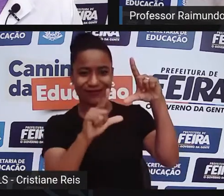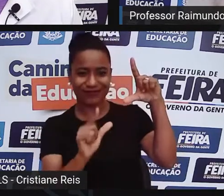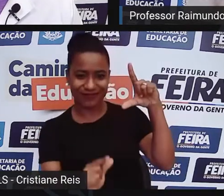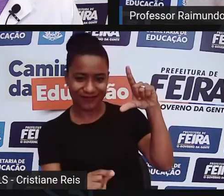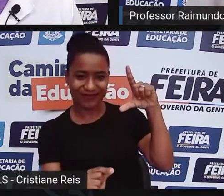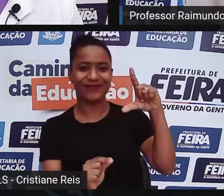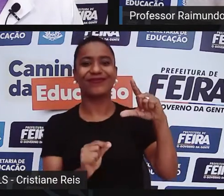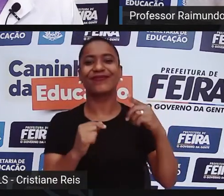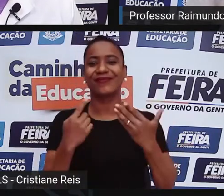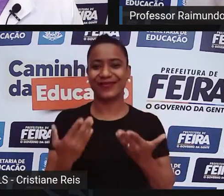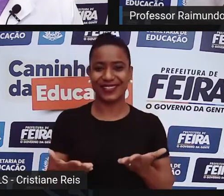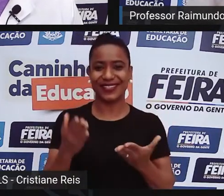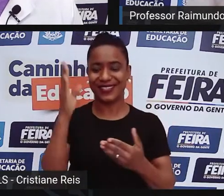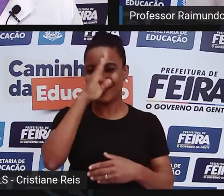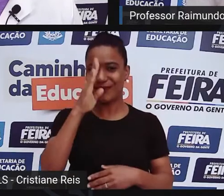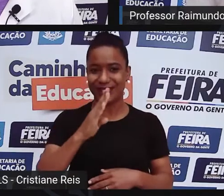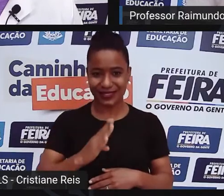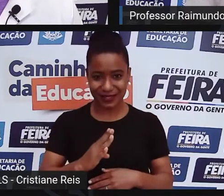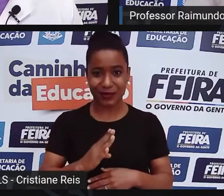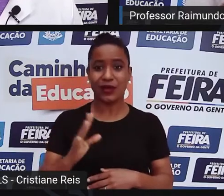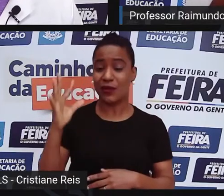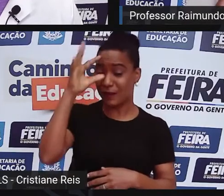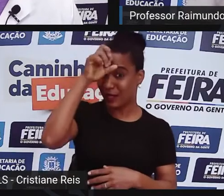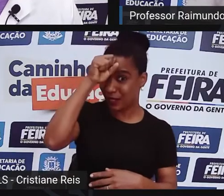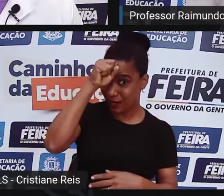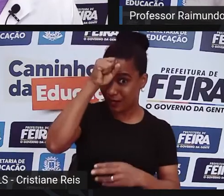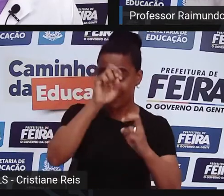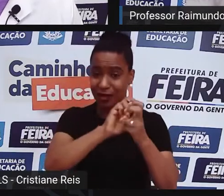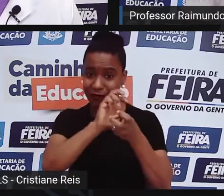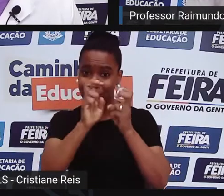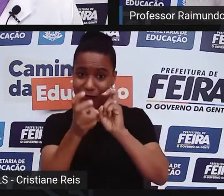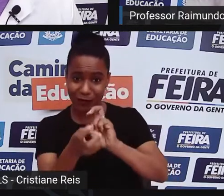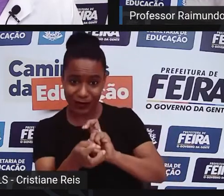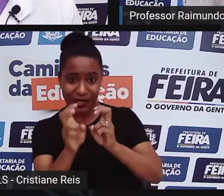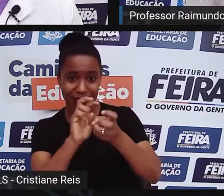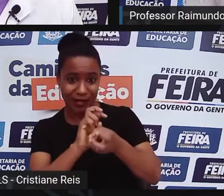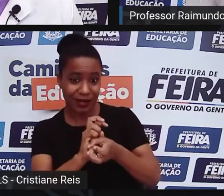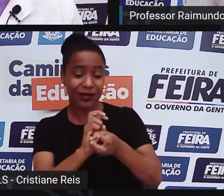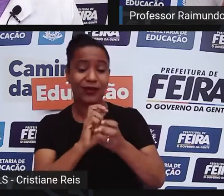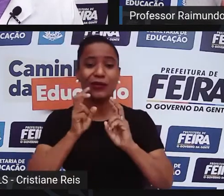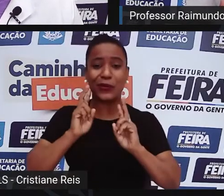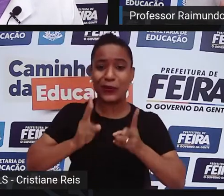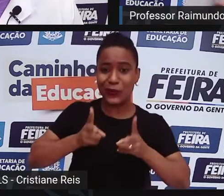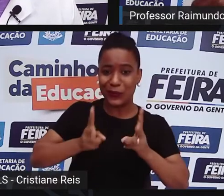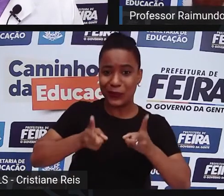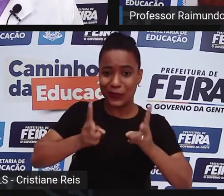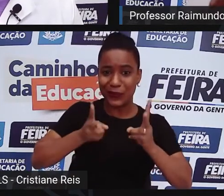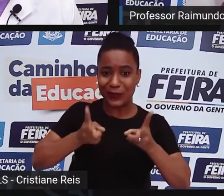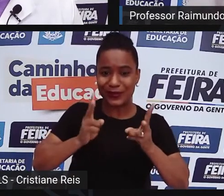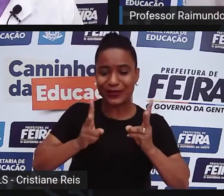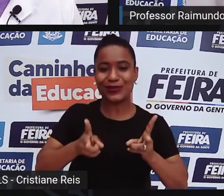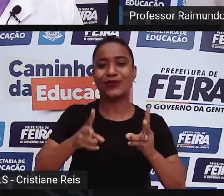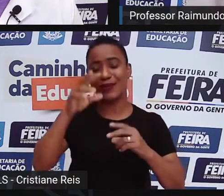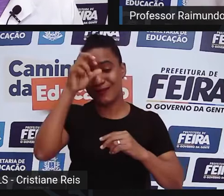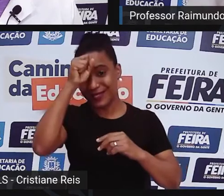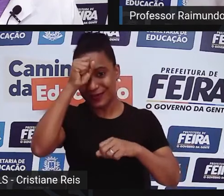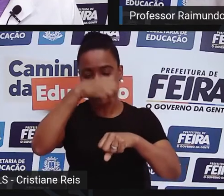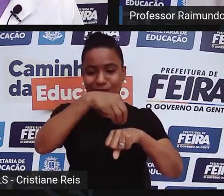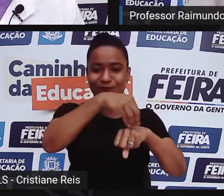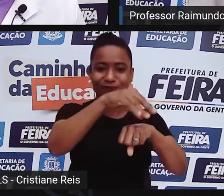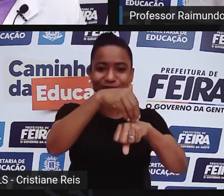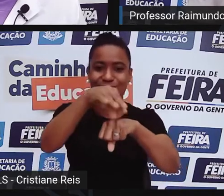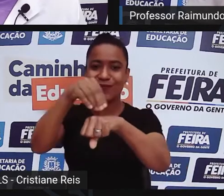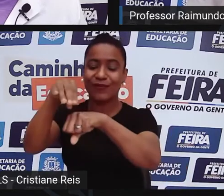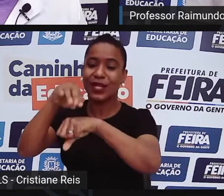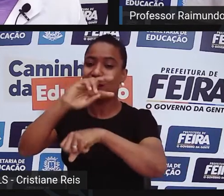em ter aprendido, continuo aprendendo sobre a capoeira, para poder deixar essa cultura nossa